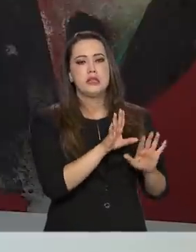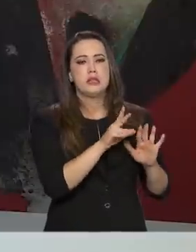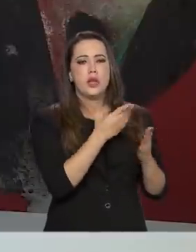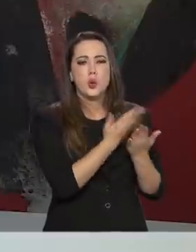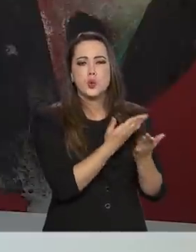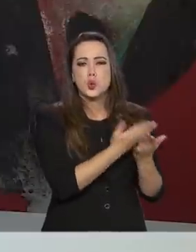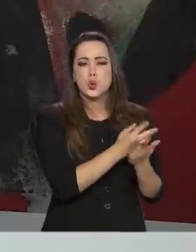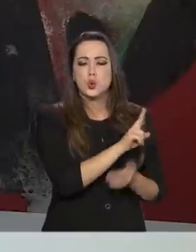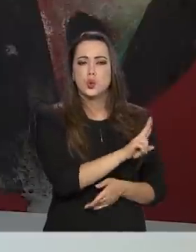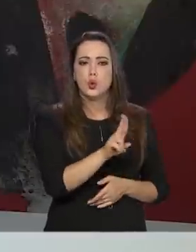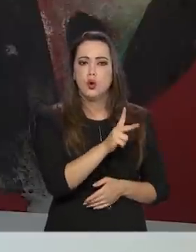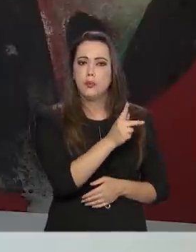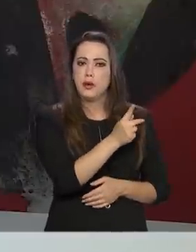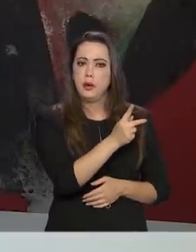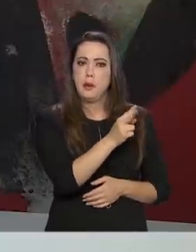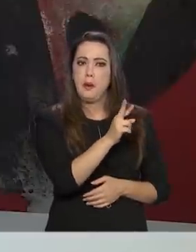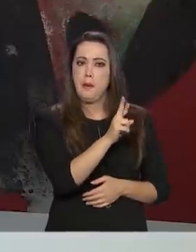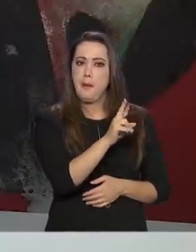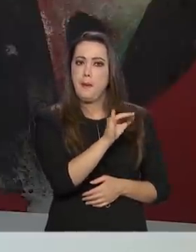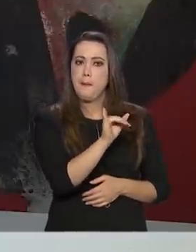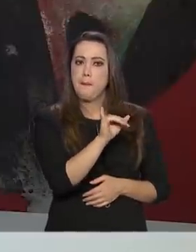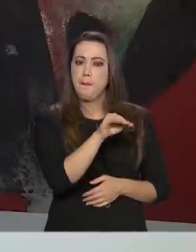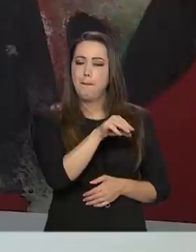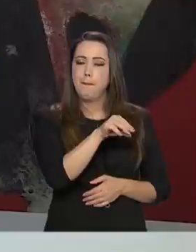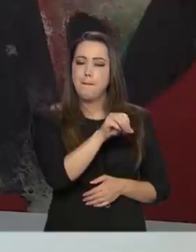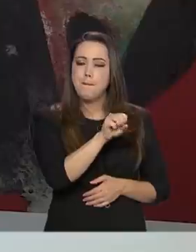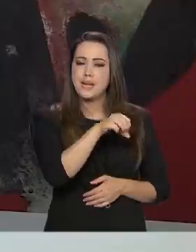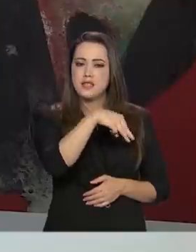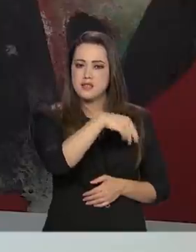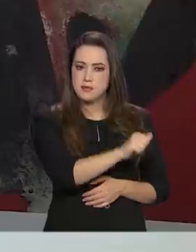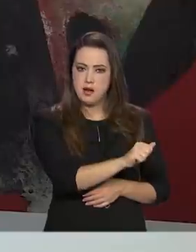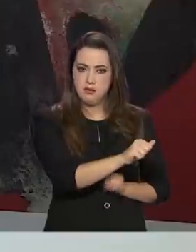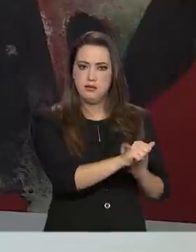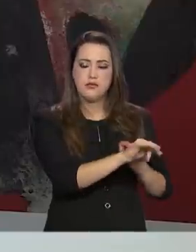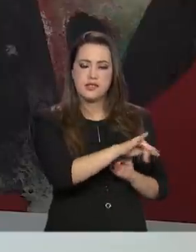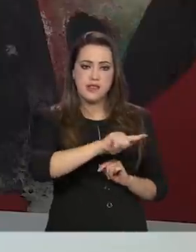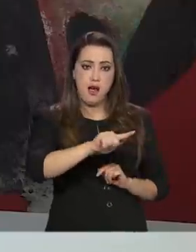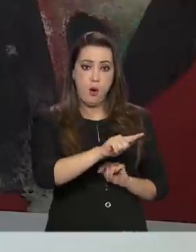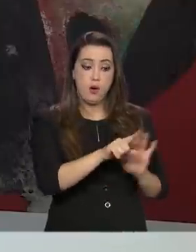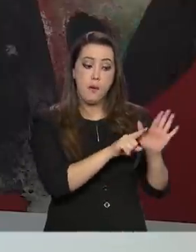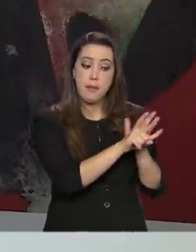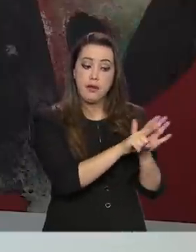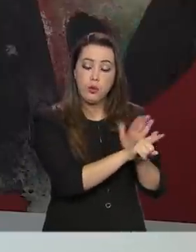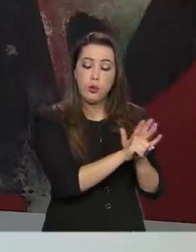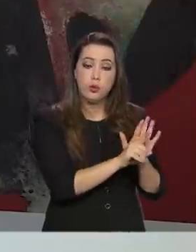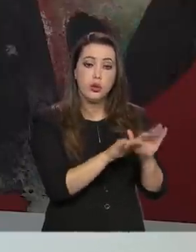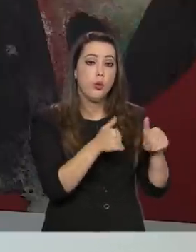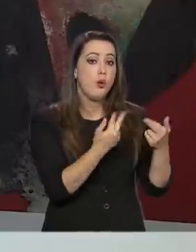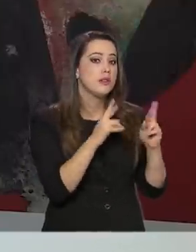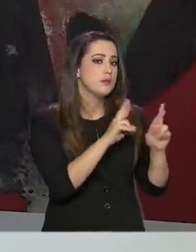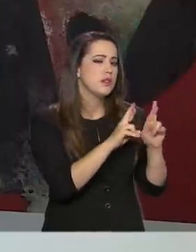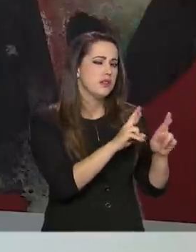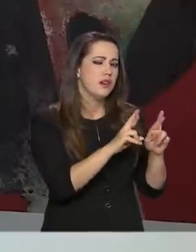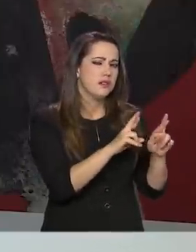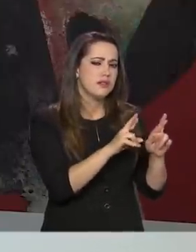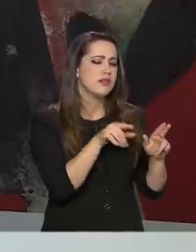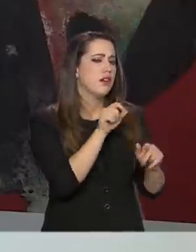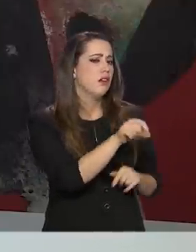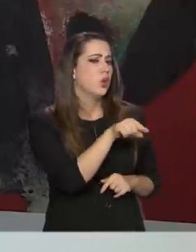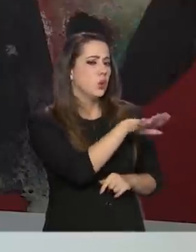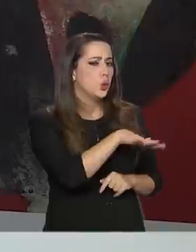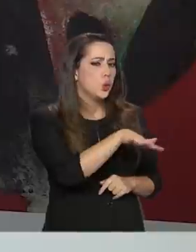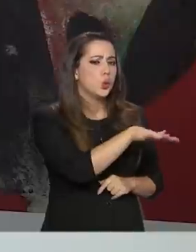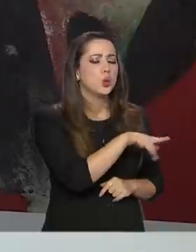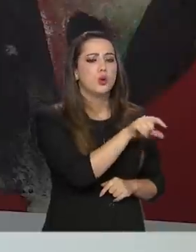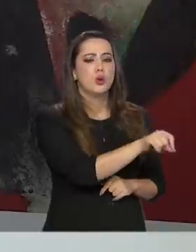Então, Prisma Fiscal, ele pergunta para o mercado o que é a previsão deles relacionada às